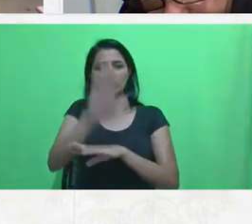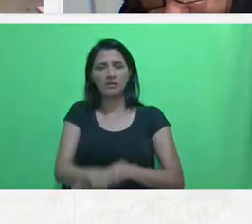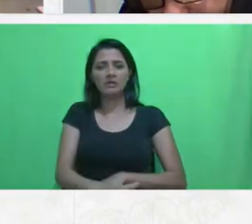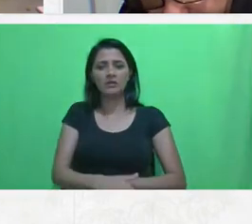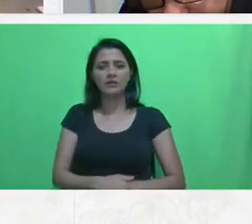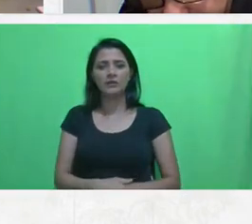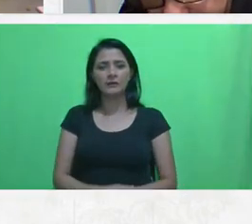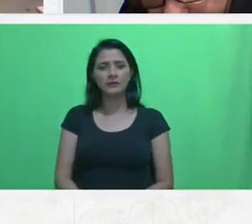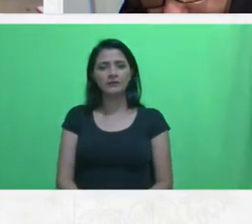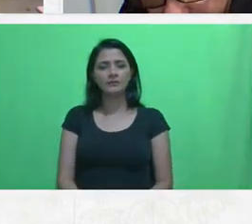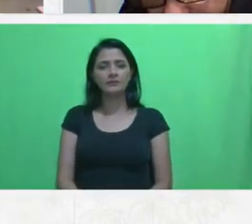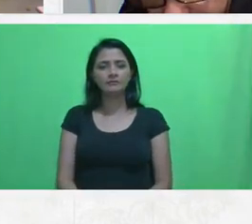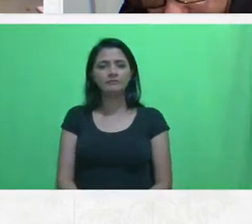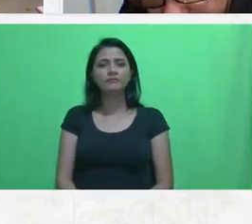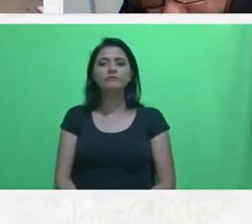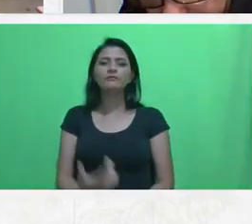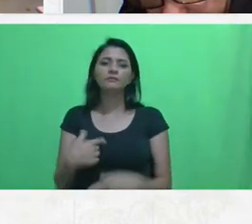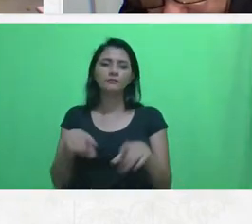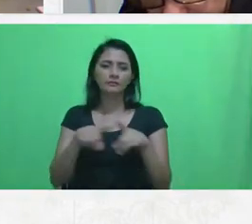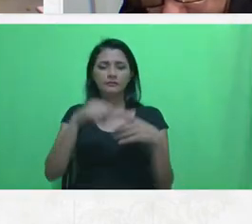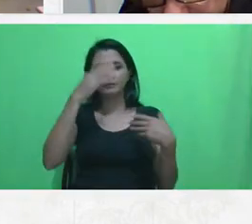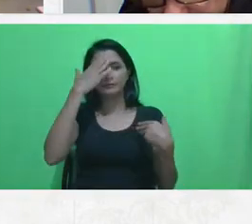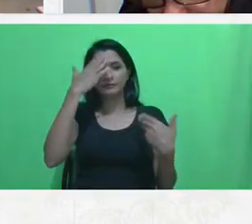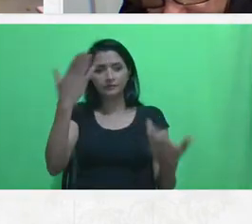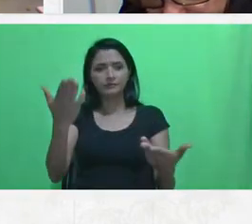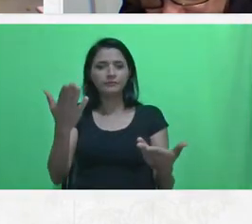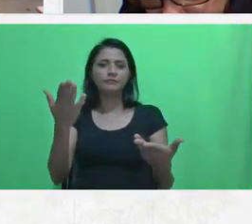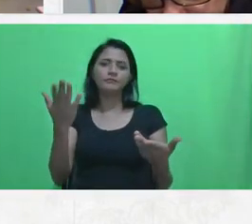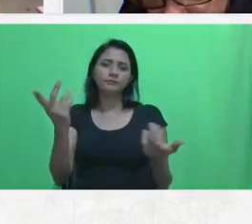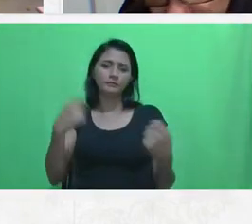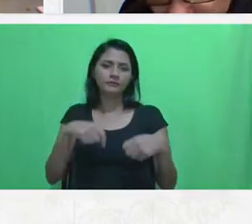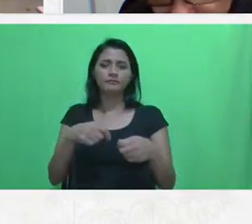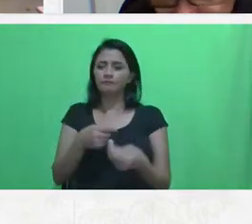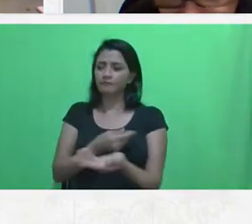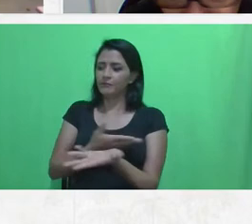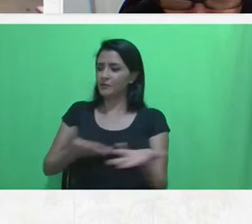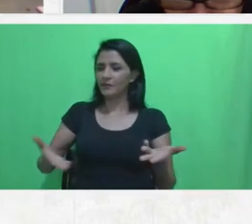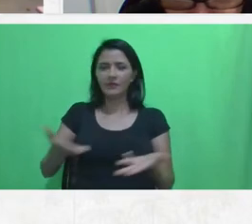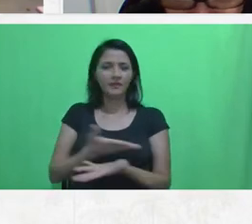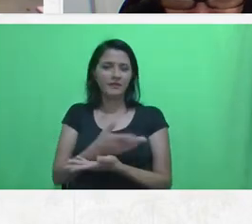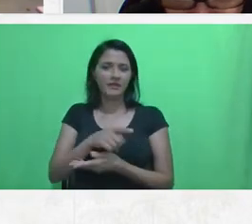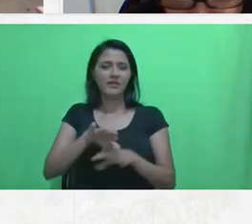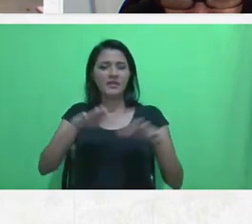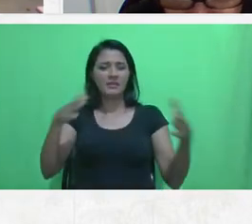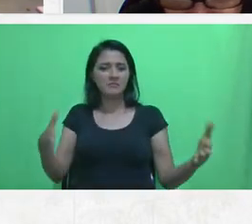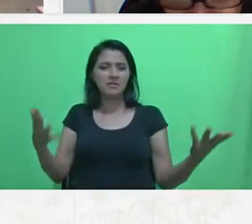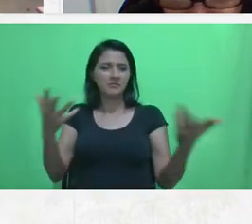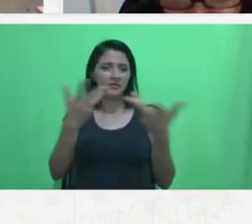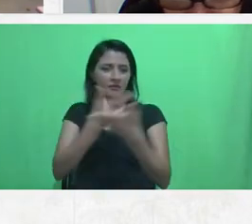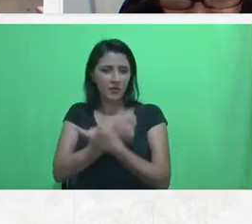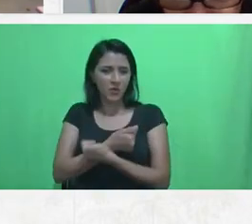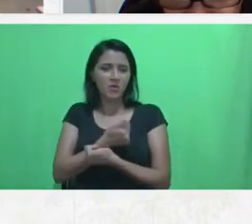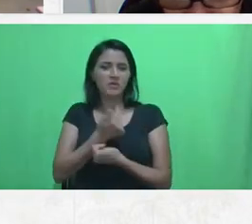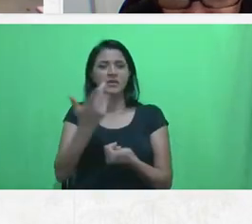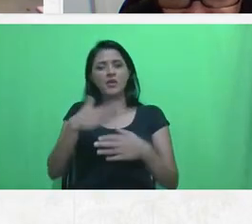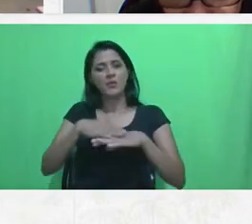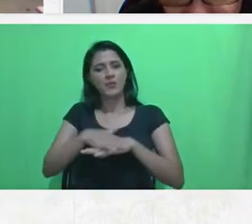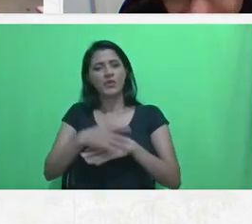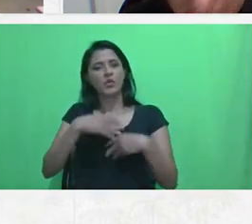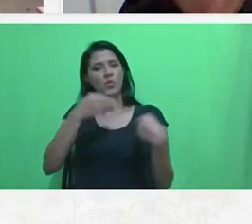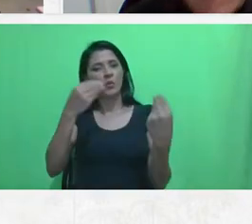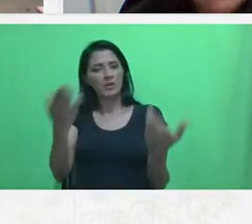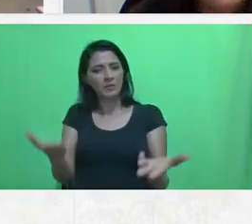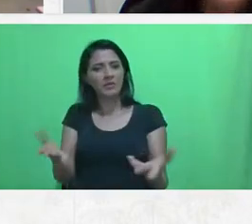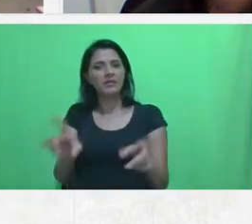eu agradeço poder ter feito a mediação dessa mesa muito maravilhosa, humildemente eu estou colaborando com uma